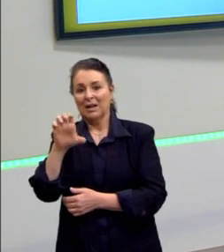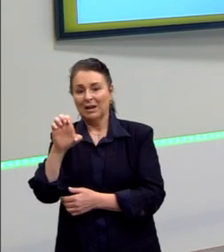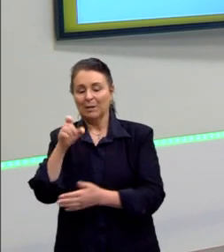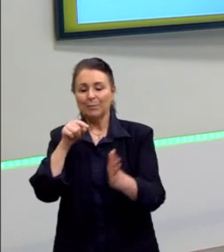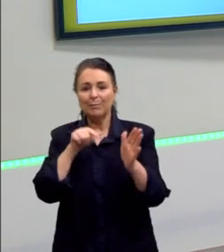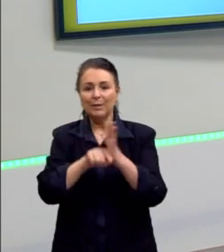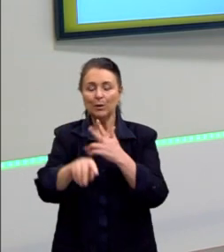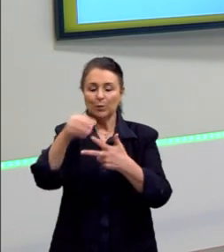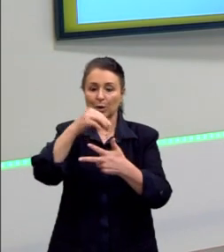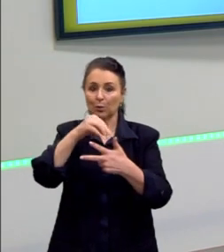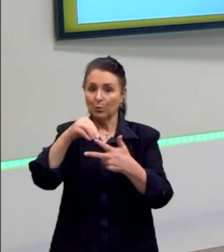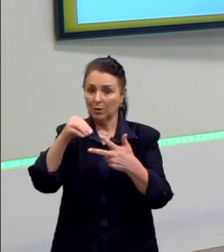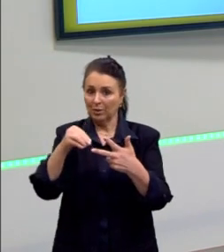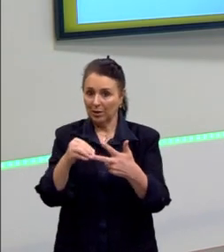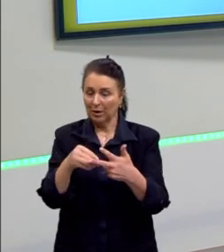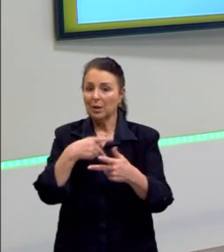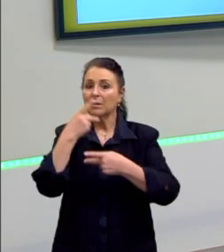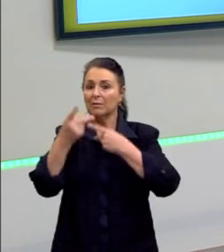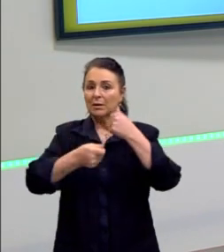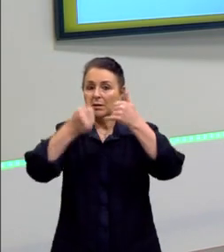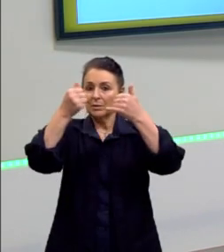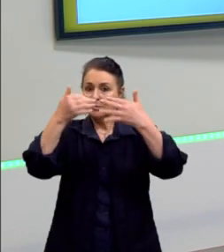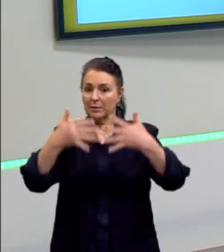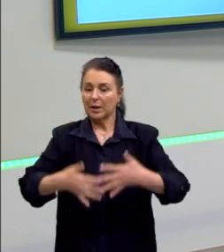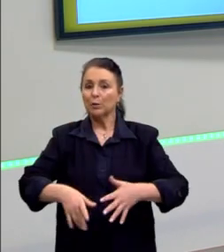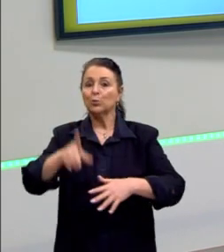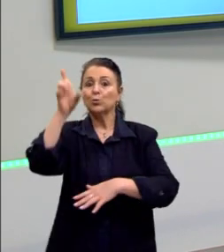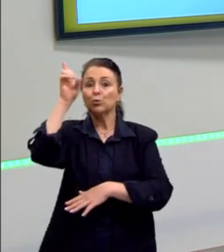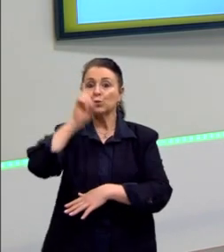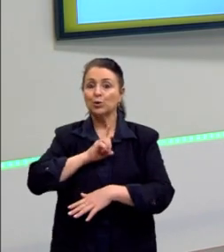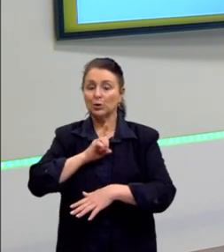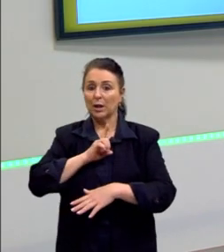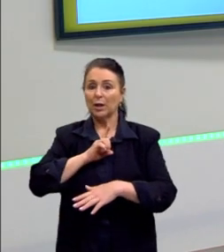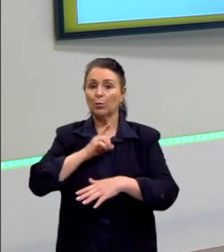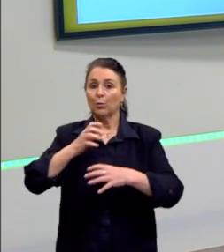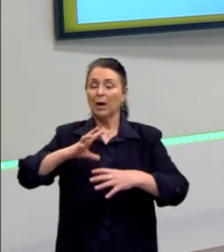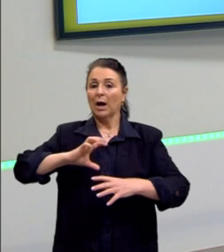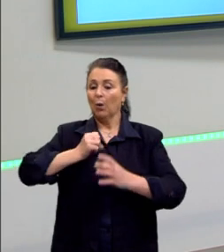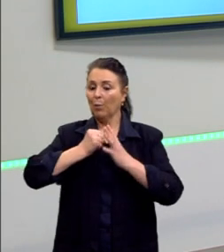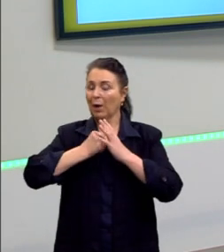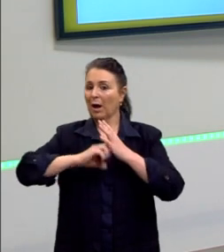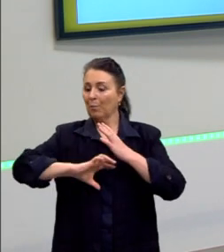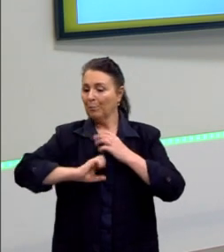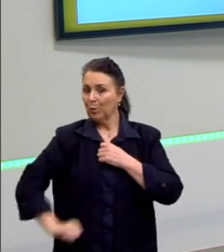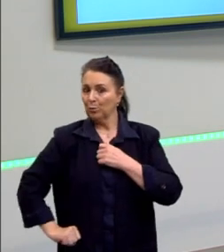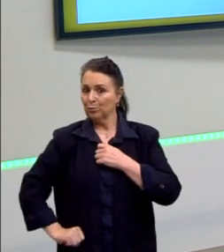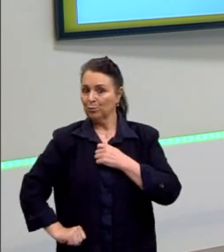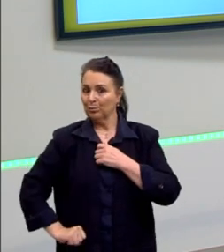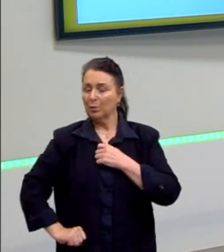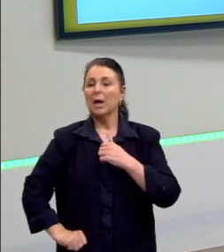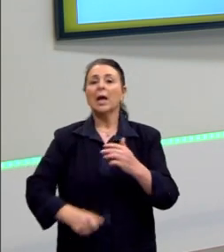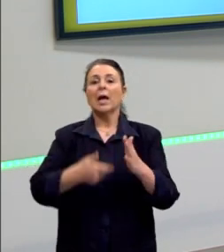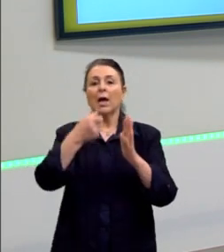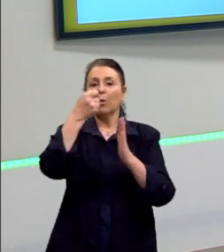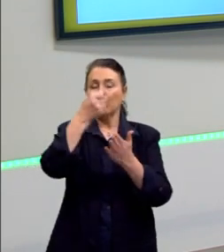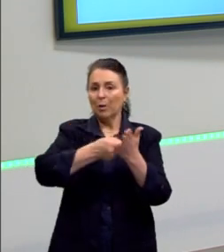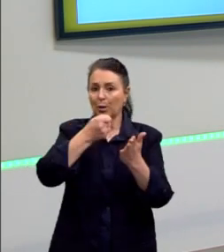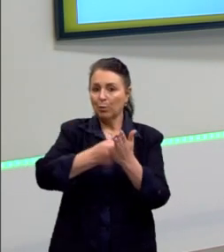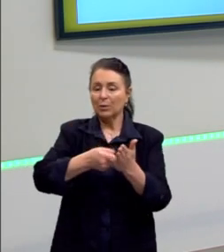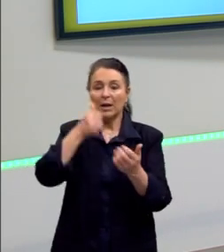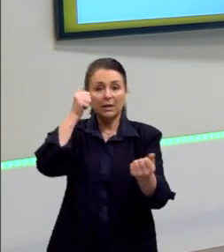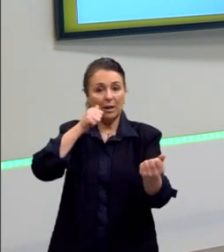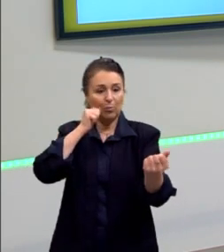Enem bem rapidinho, falar também do direito ao aborto, que hoje em dia é uma das pautas mais atuais do feminismo. aqui